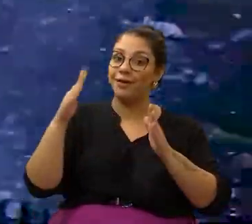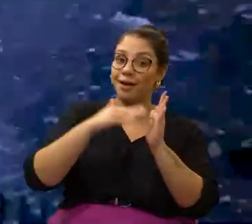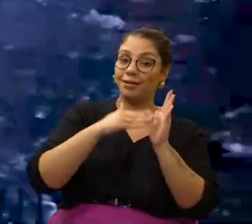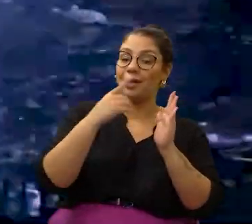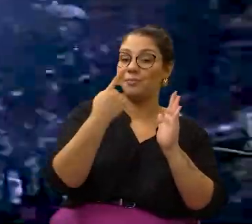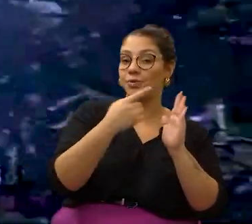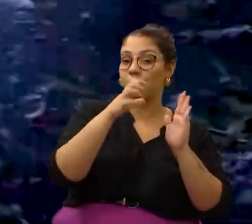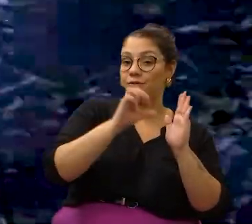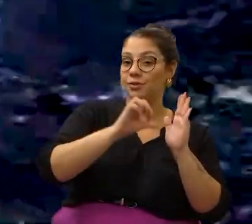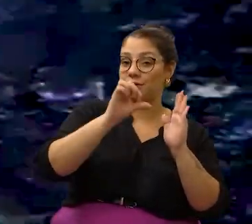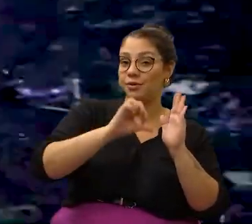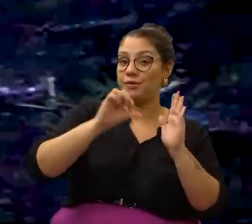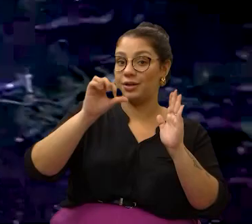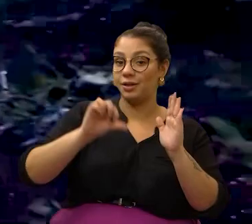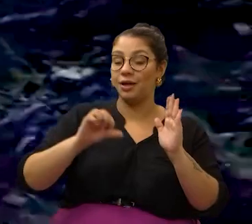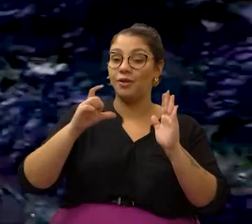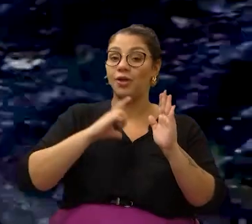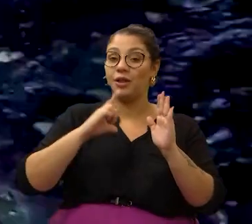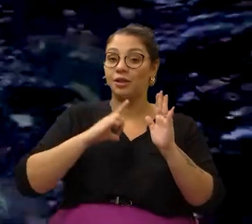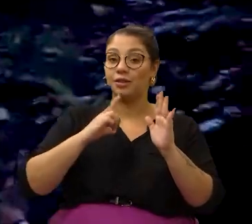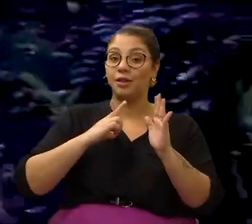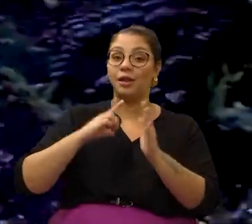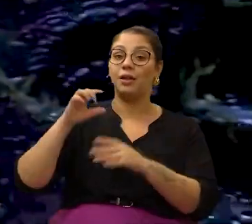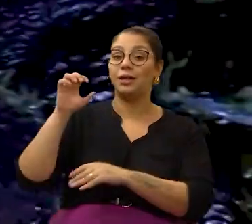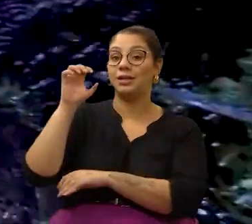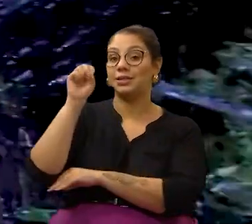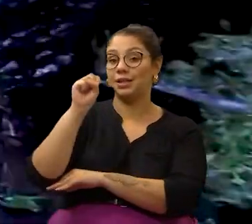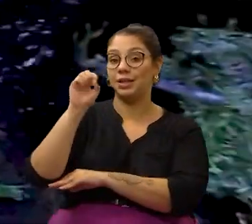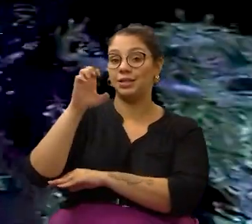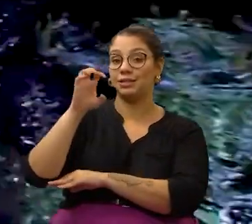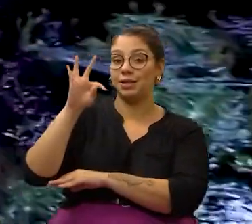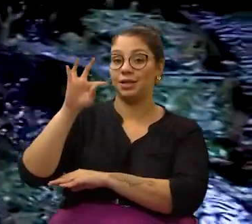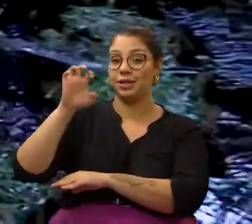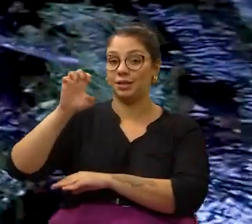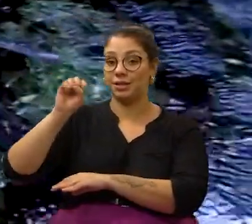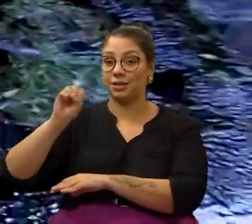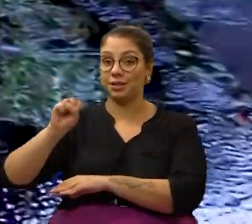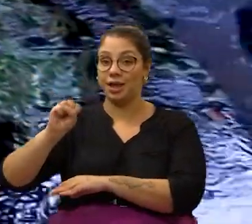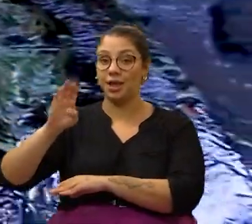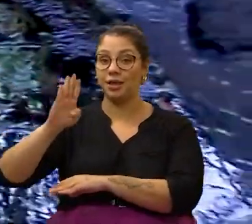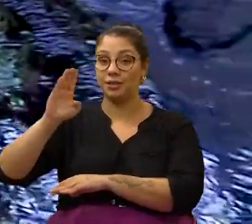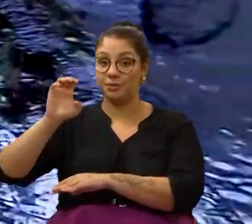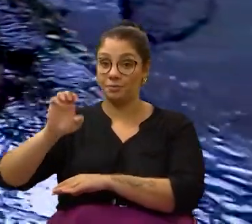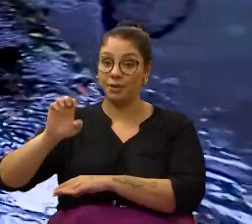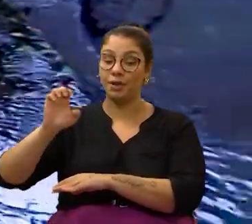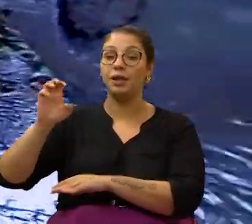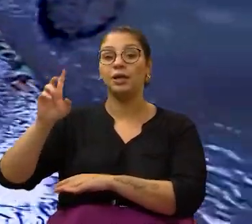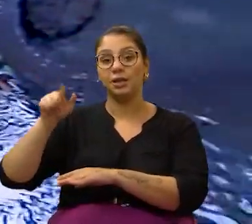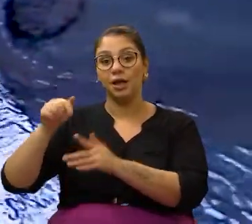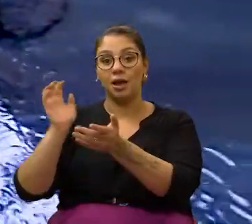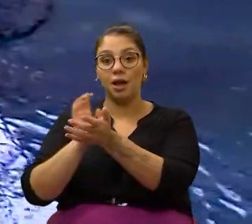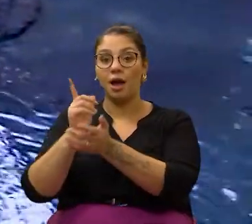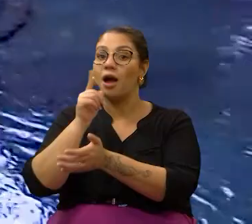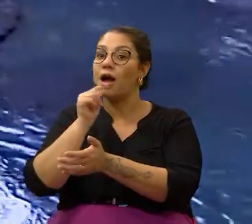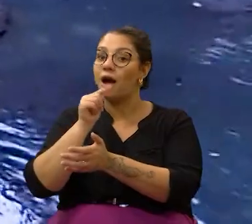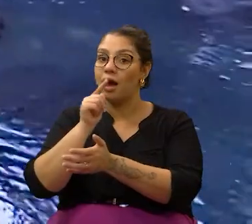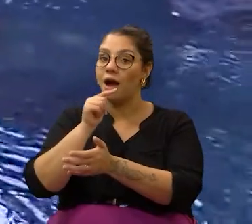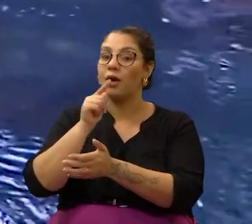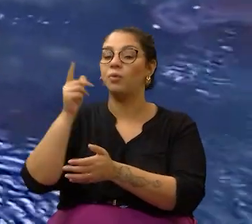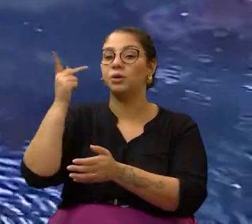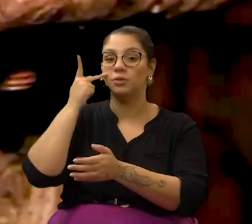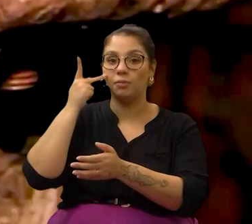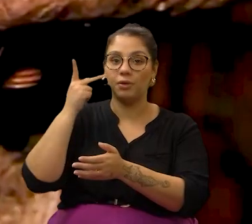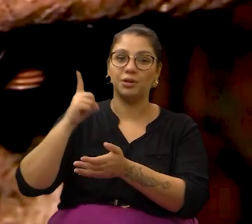1990, a Proquímica recebeu da CETESB, a Companhia Ambiental do Estado de São Paulo, 13